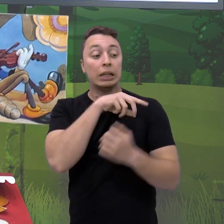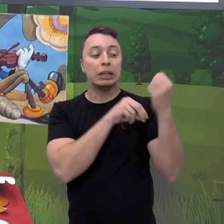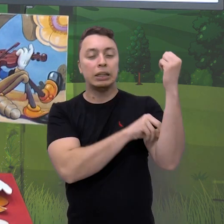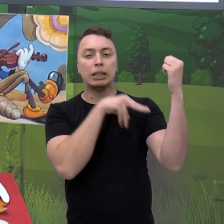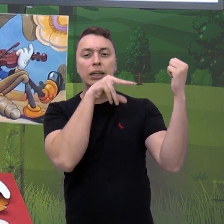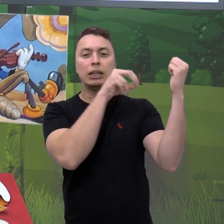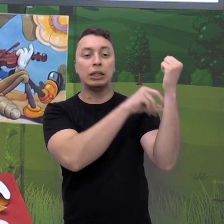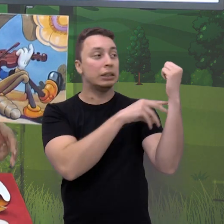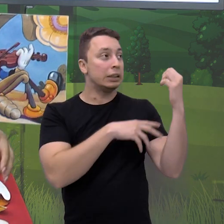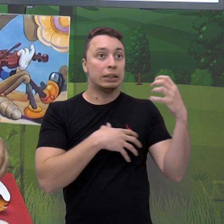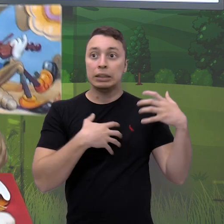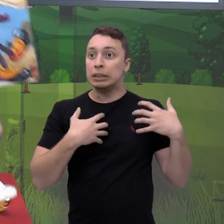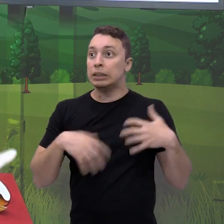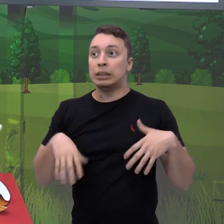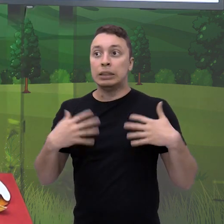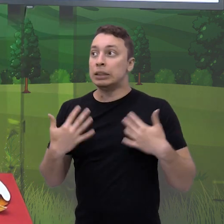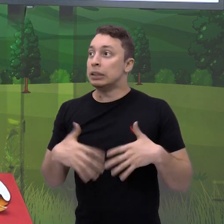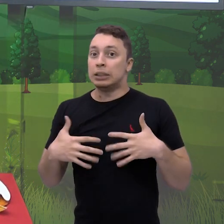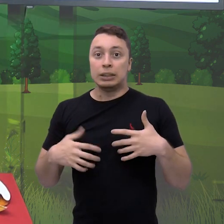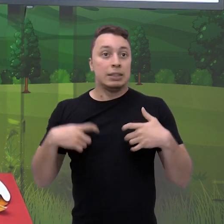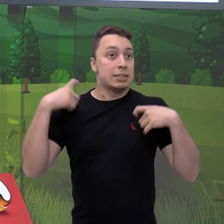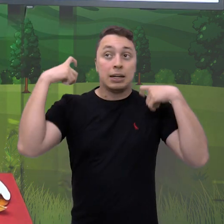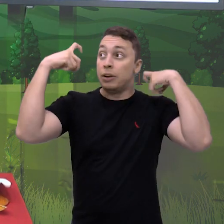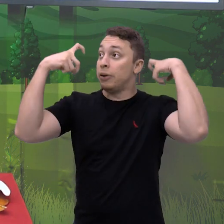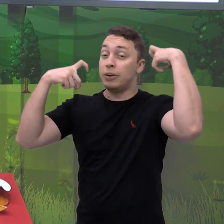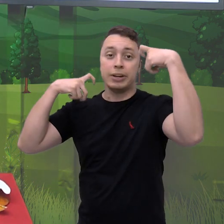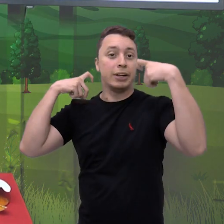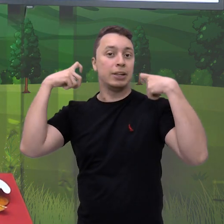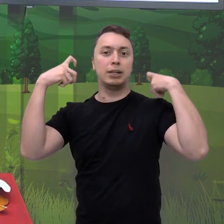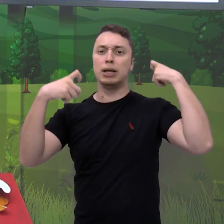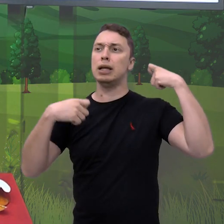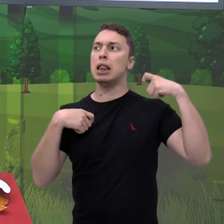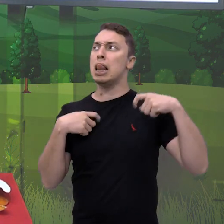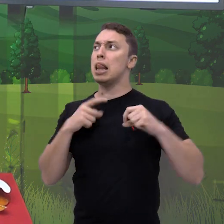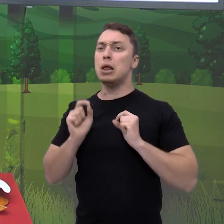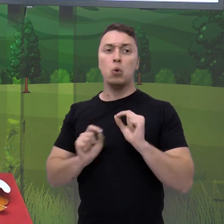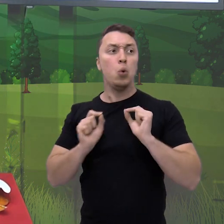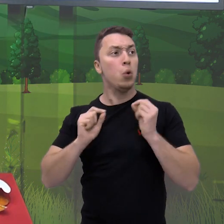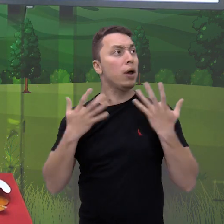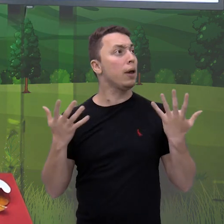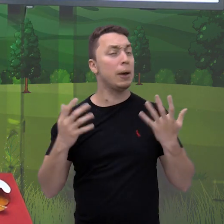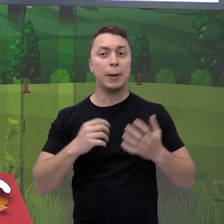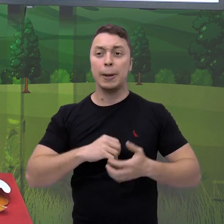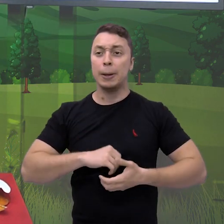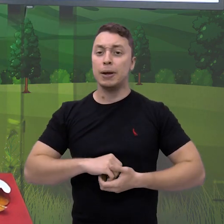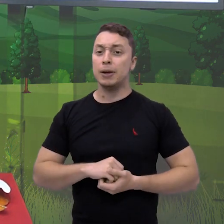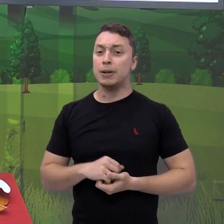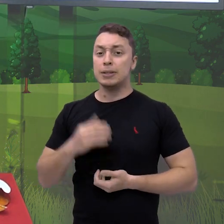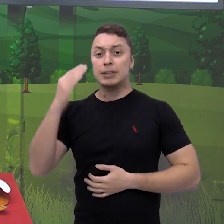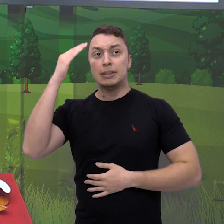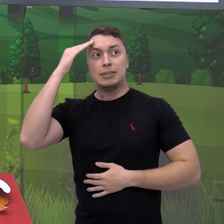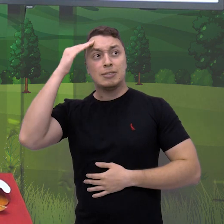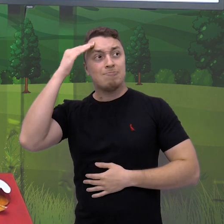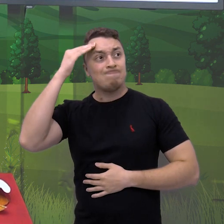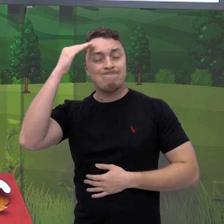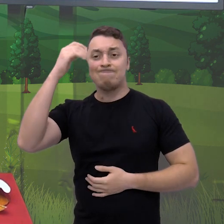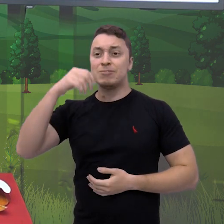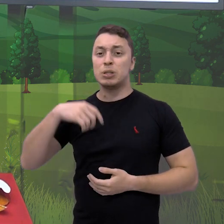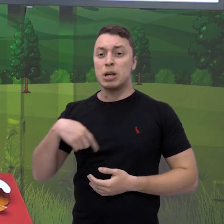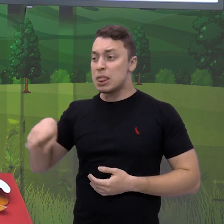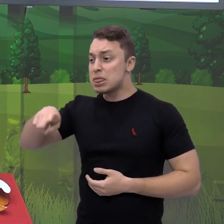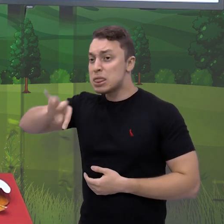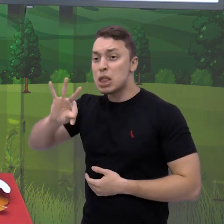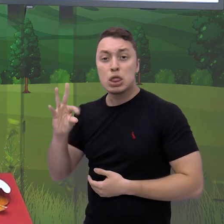desesperada agora. O que que a cigarra ia fazer? Todo mundo tinha